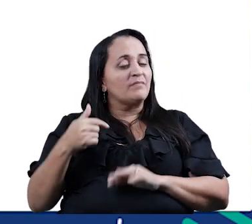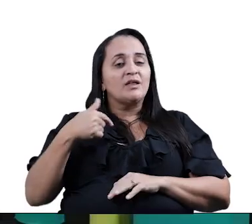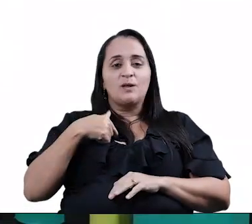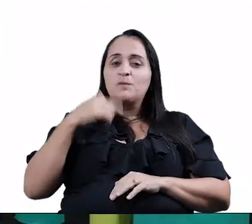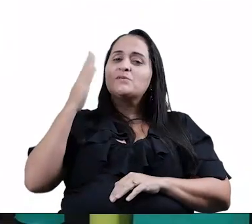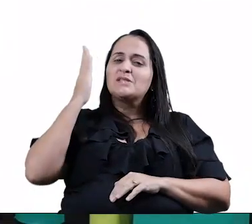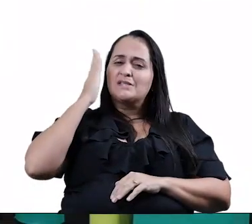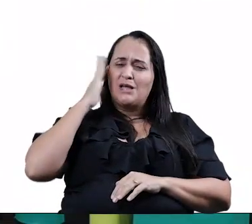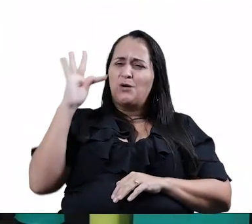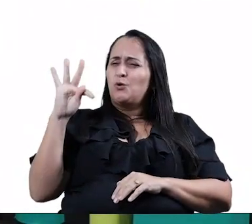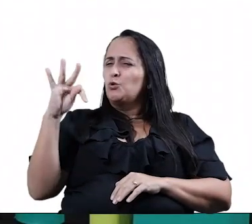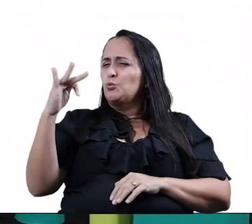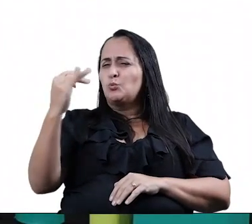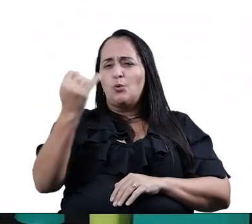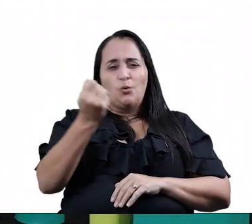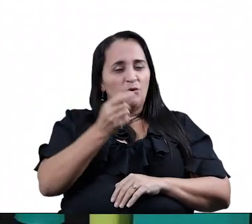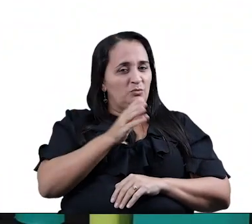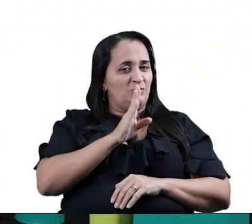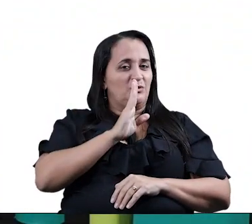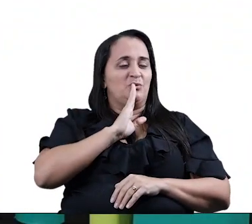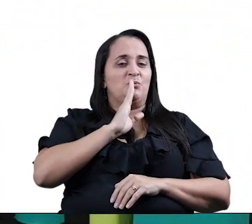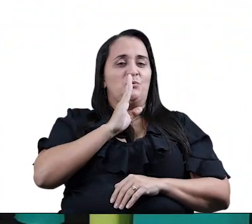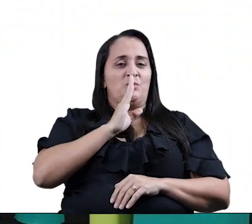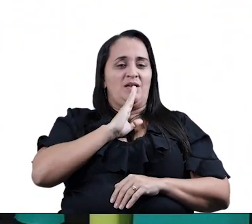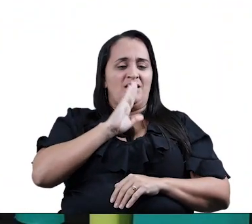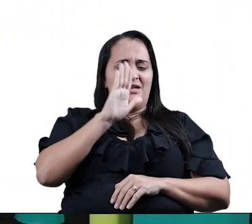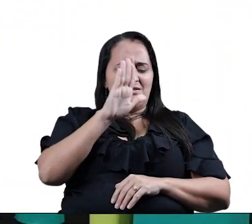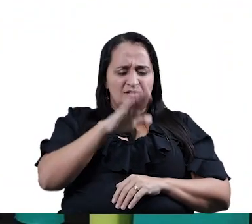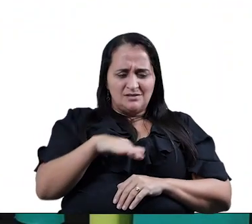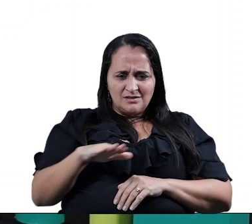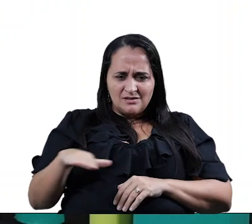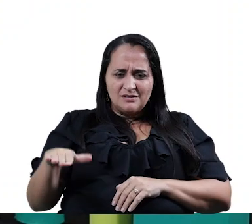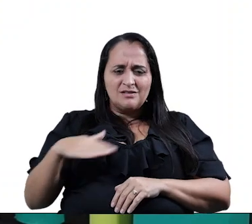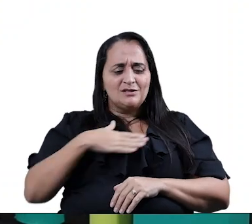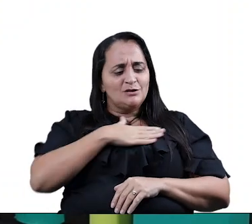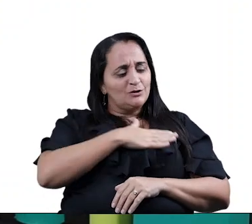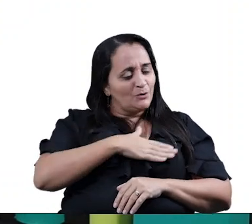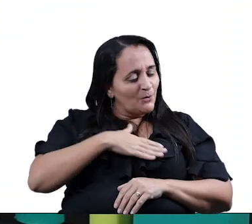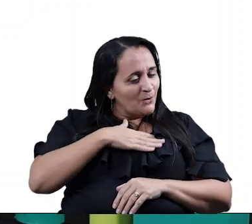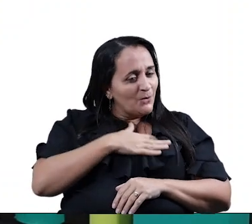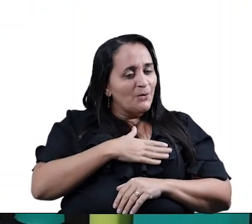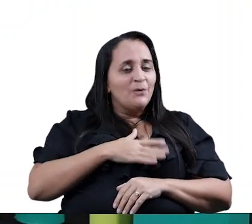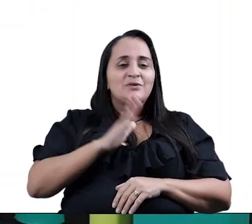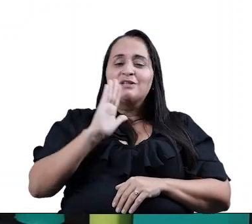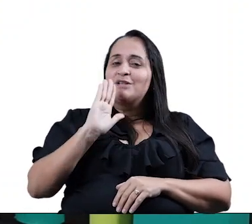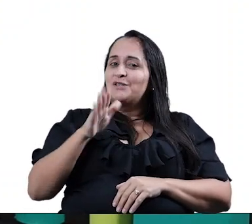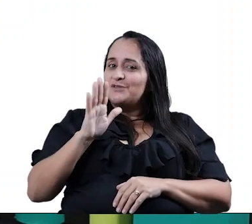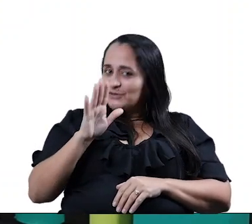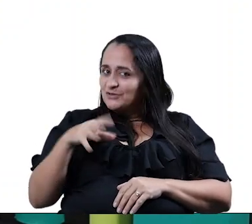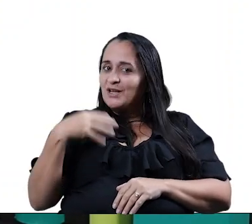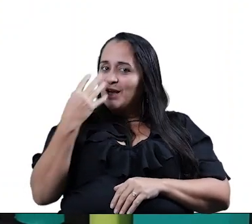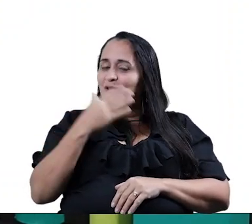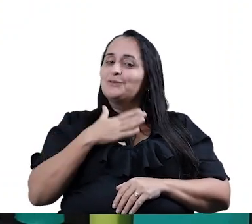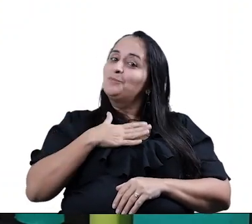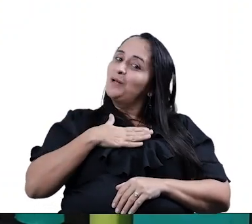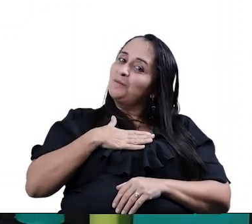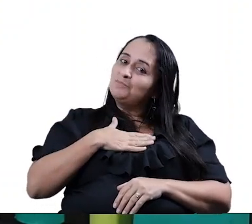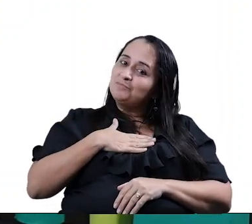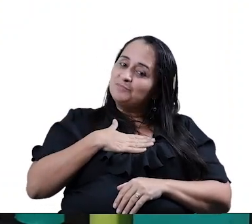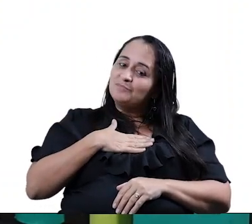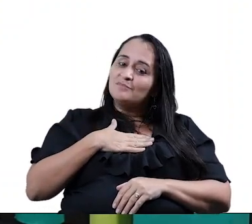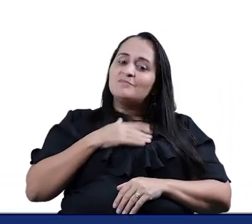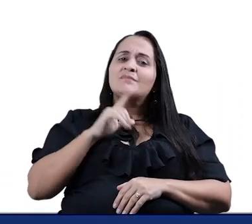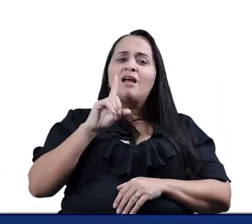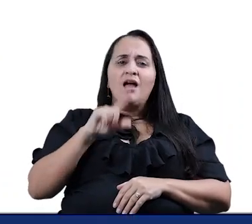todo mundo conhece. As crianças gostam. Já cantaram para mim na escola. Que é uma